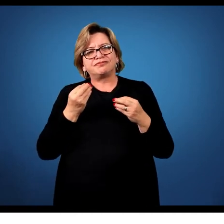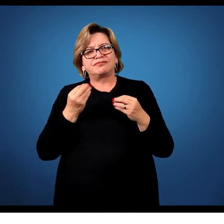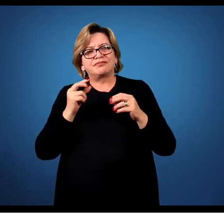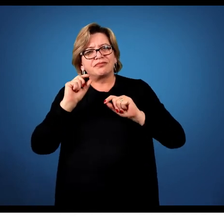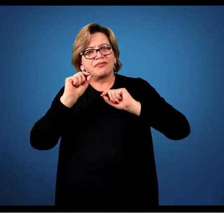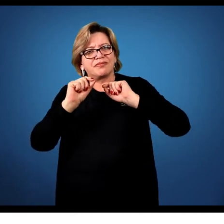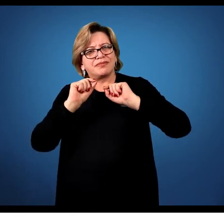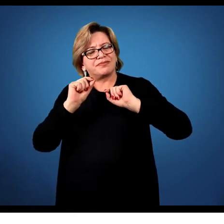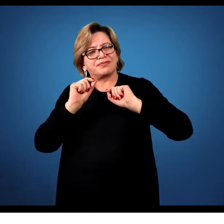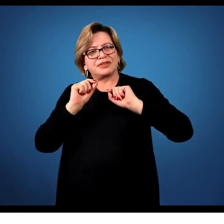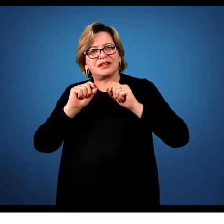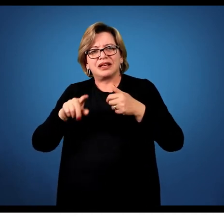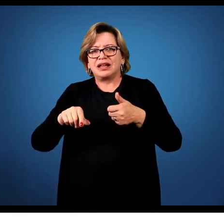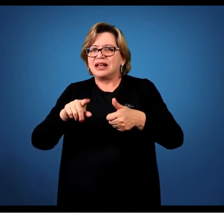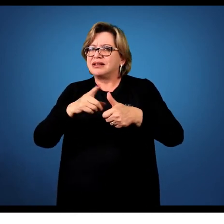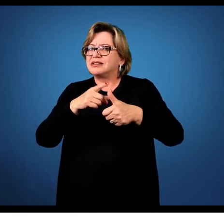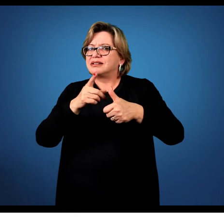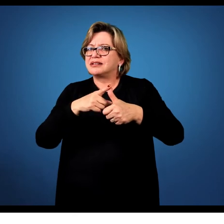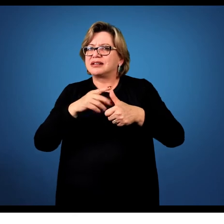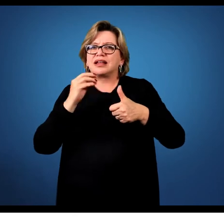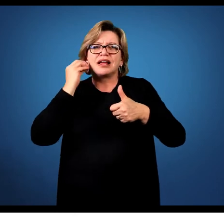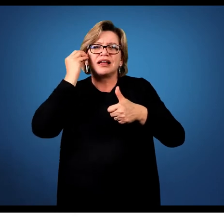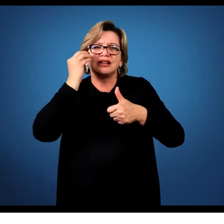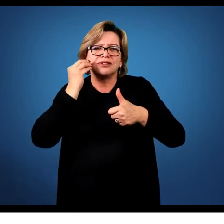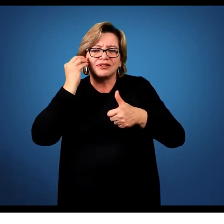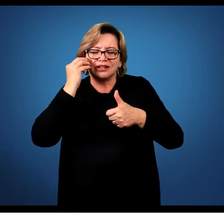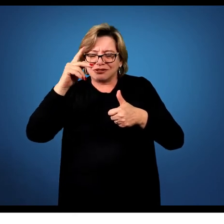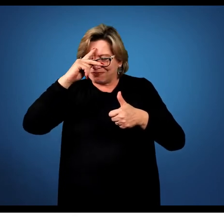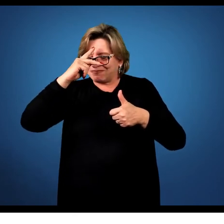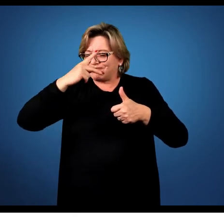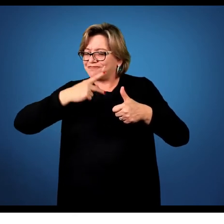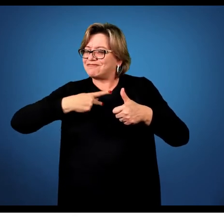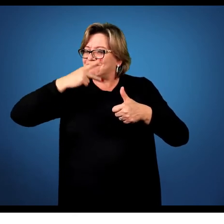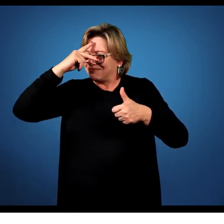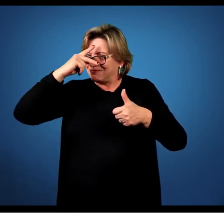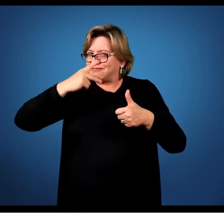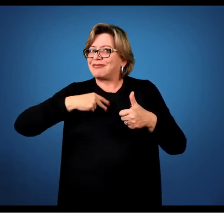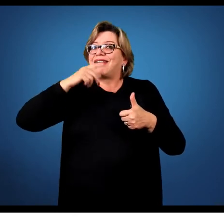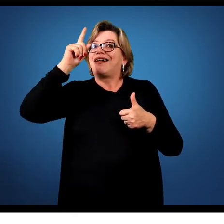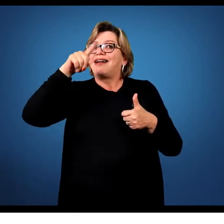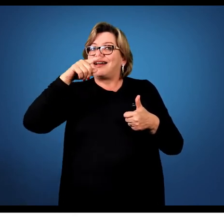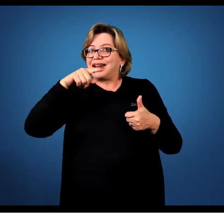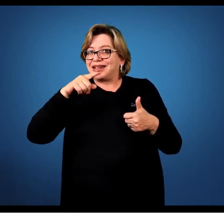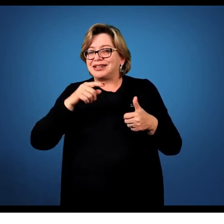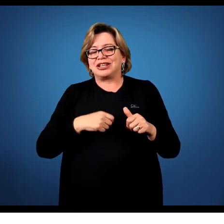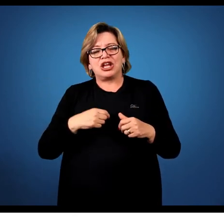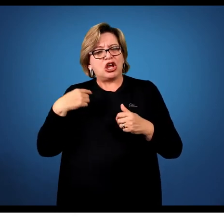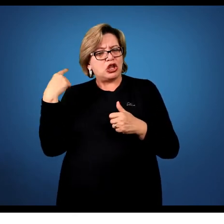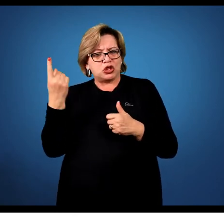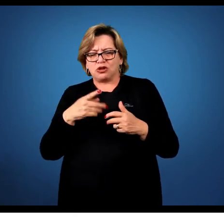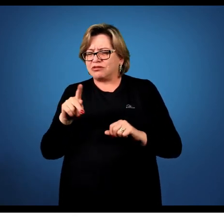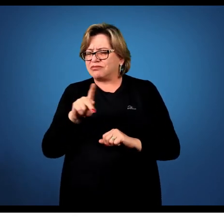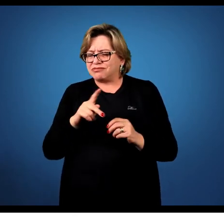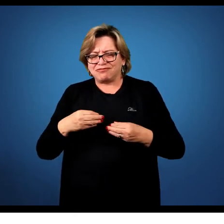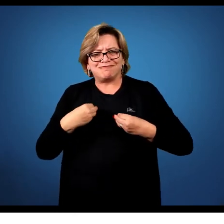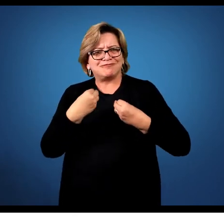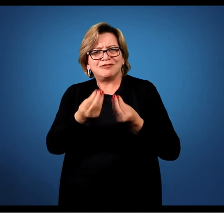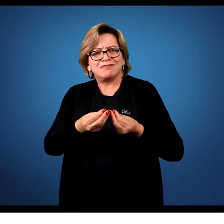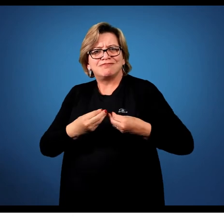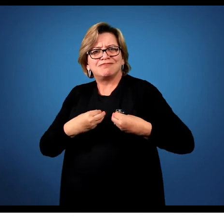Que é, o primeiro, a experiência, ela é particular. Nós professores proporcionamos, a gente faz